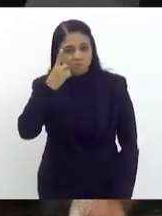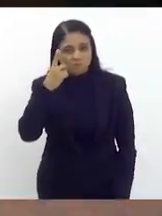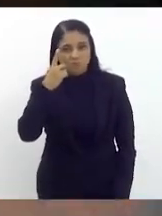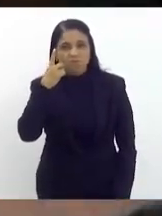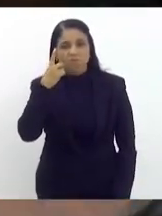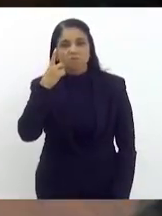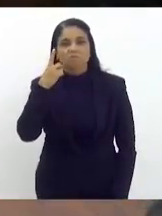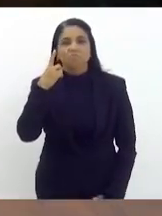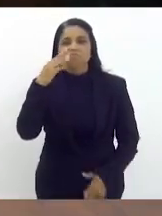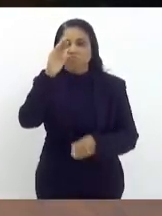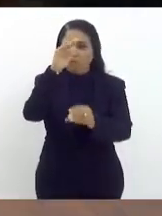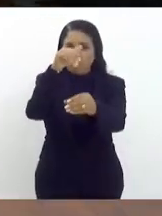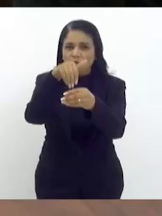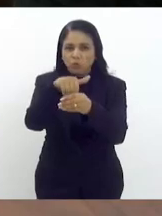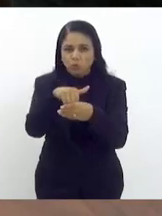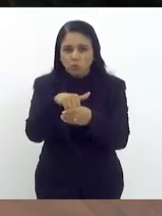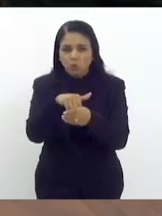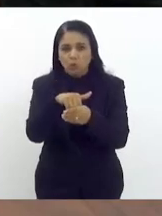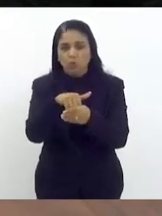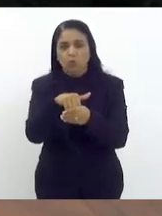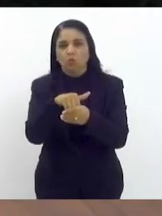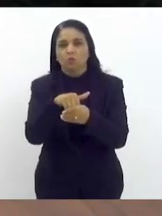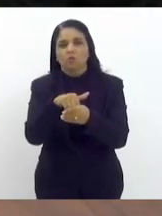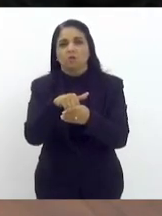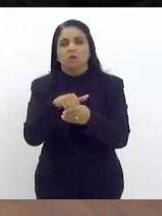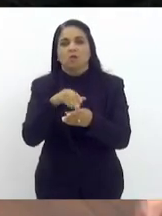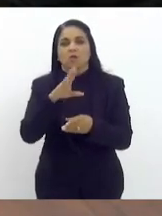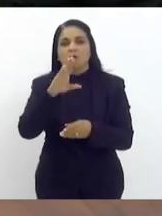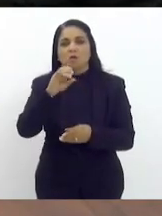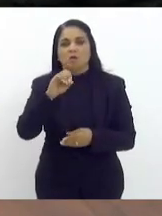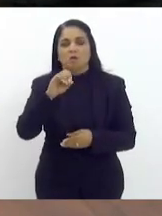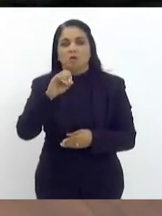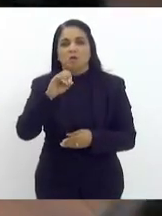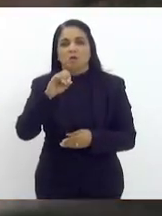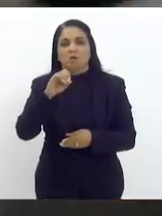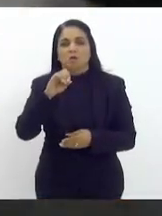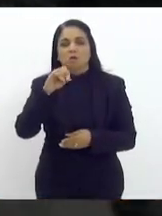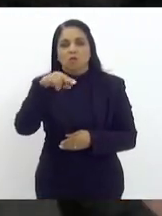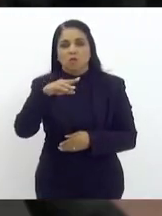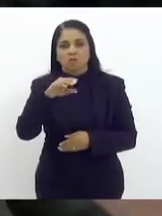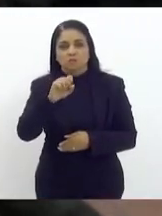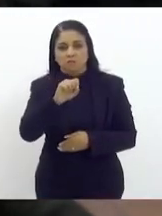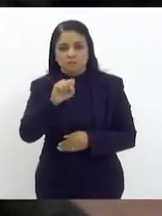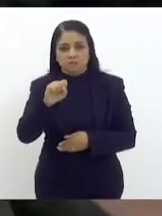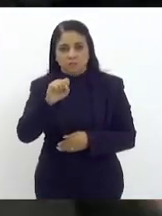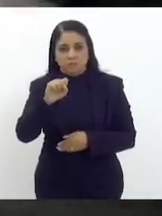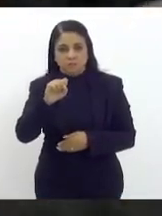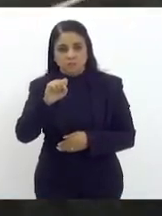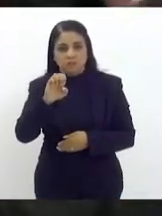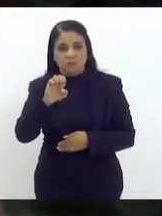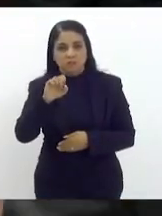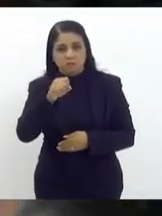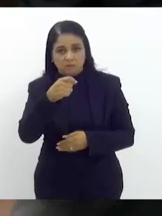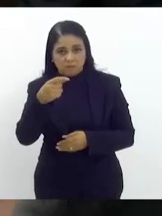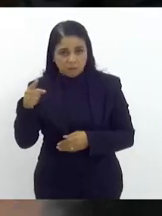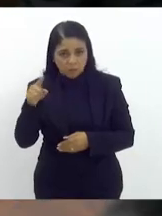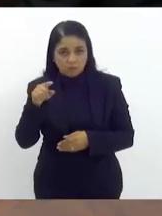que votaram na concessão dessa medalha ao artista